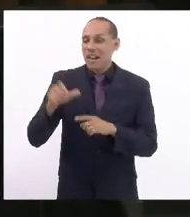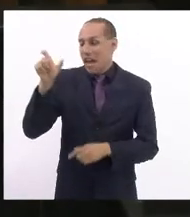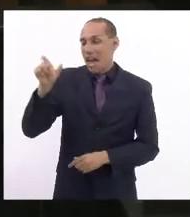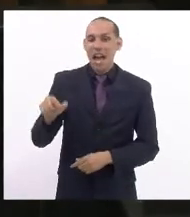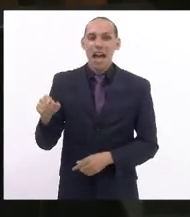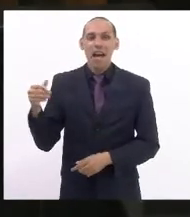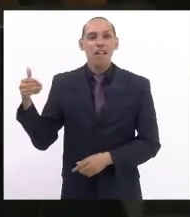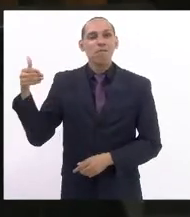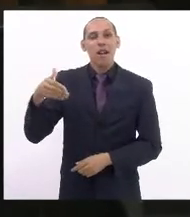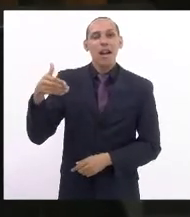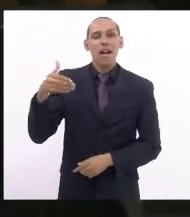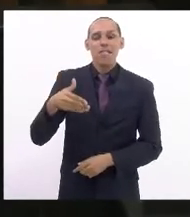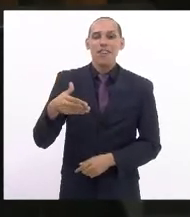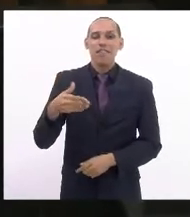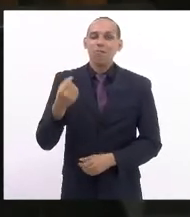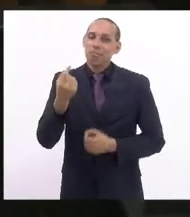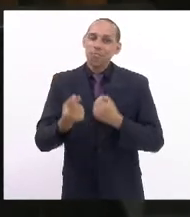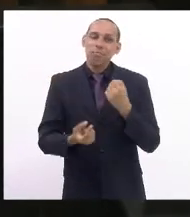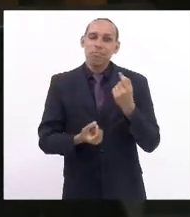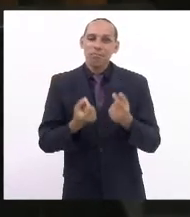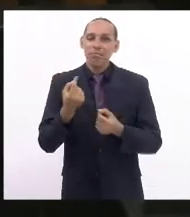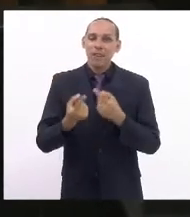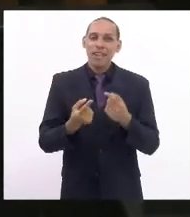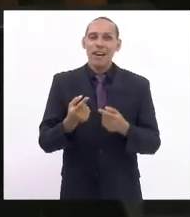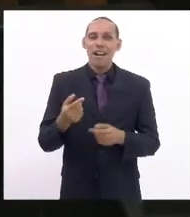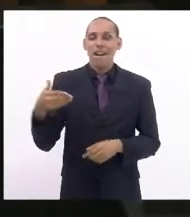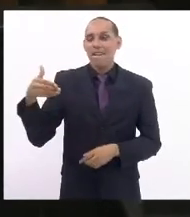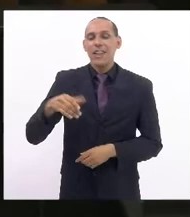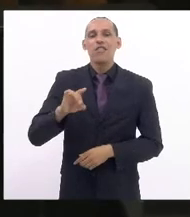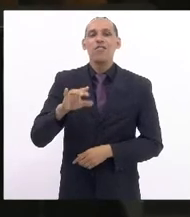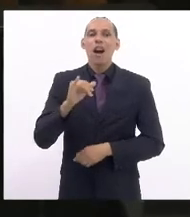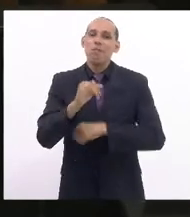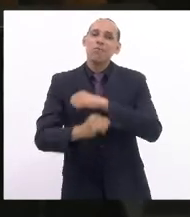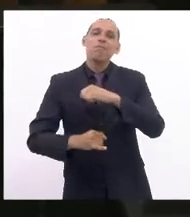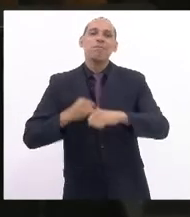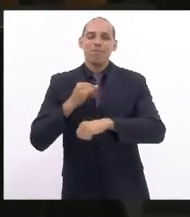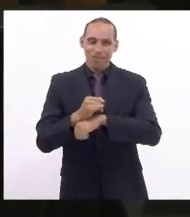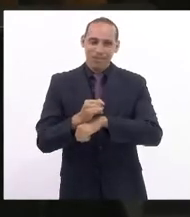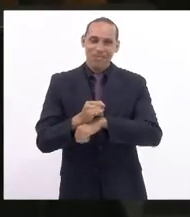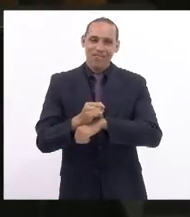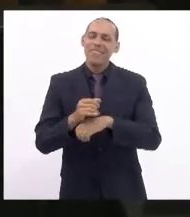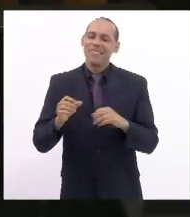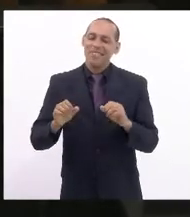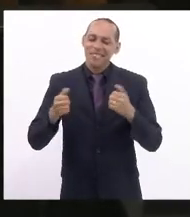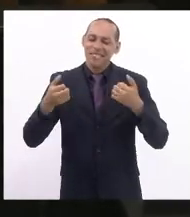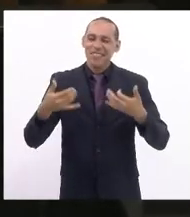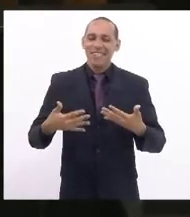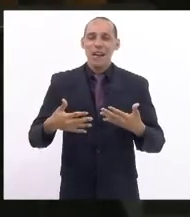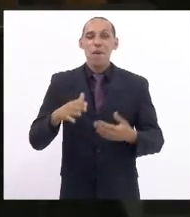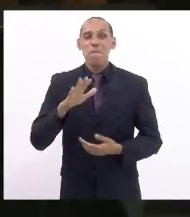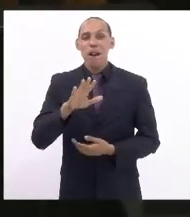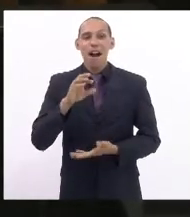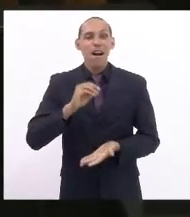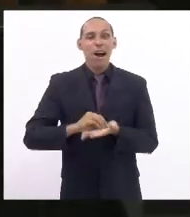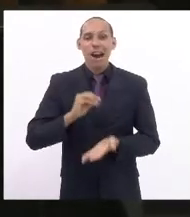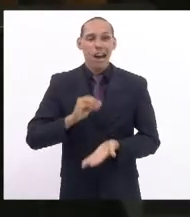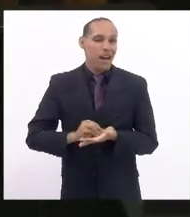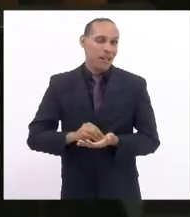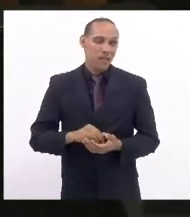aparecido de forma remota, isso se justifica. Mas faltou aqui